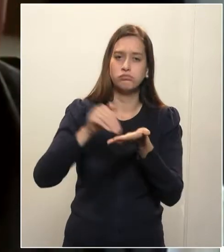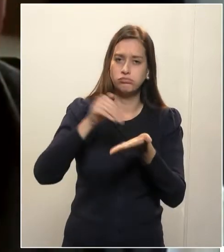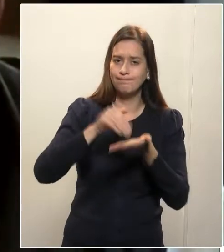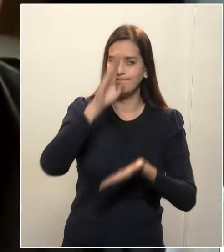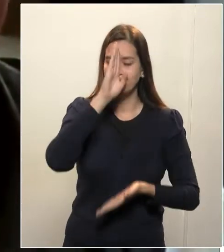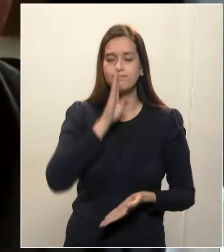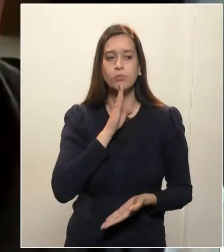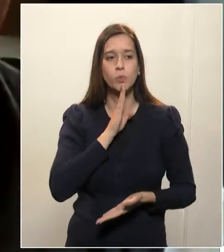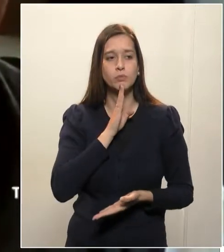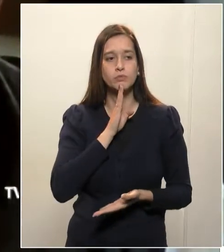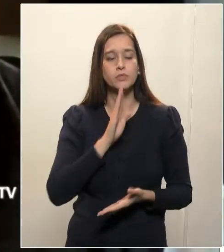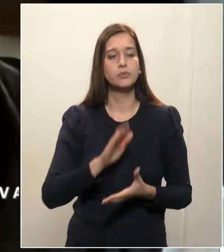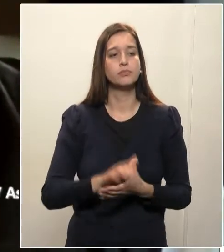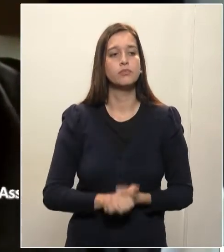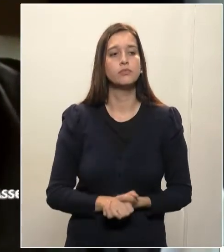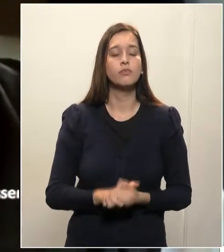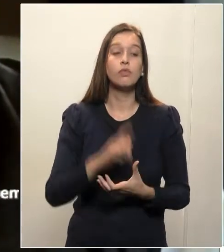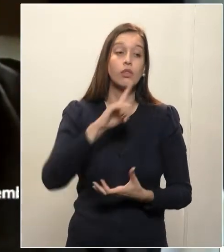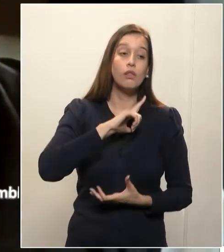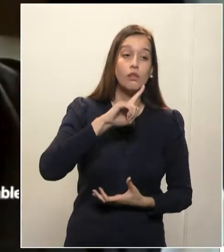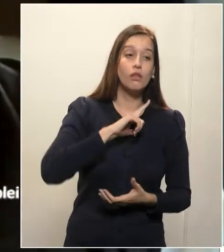genericamente, mas muitas coisas